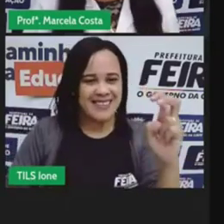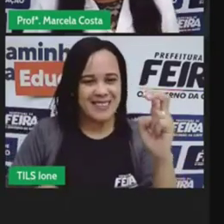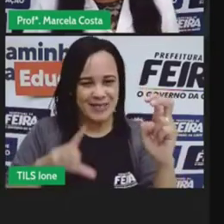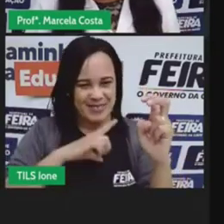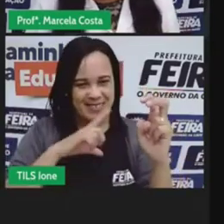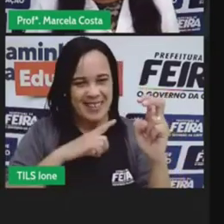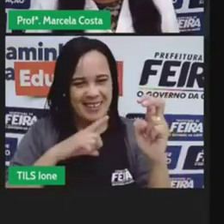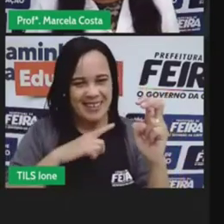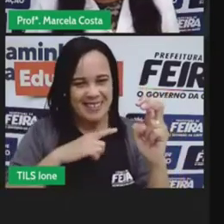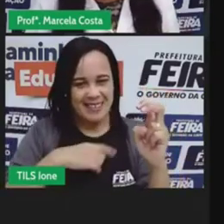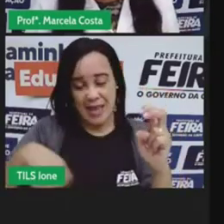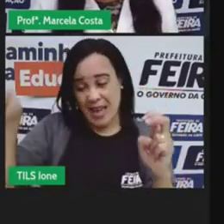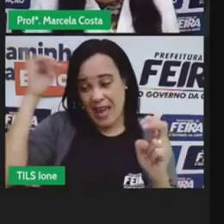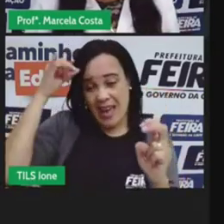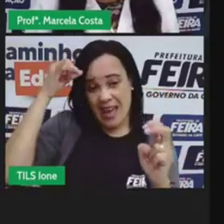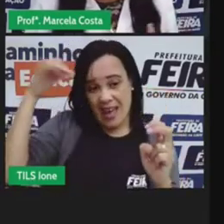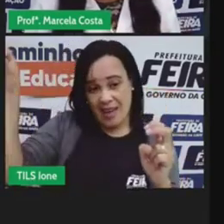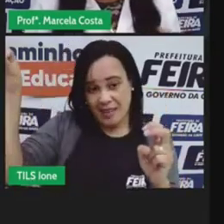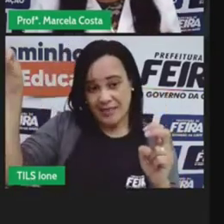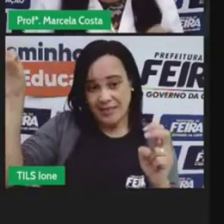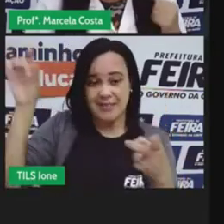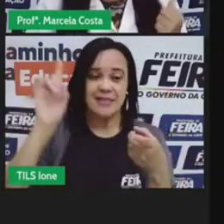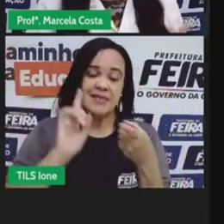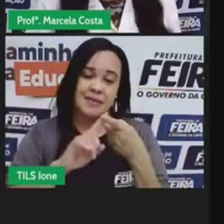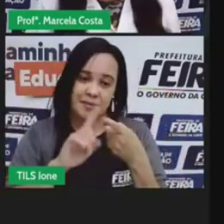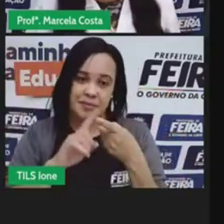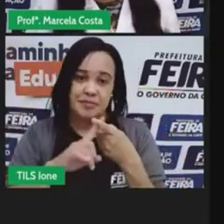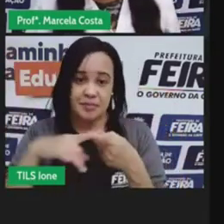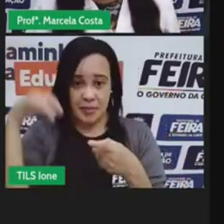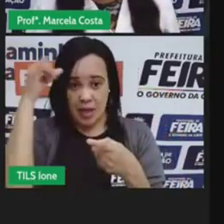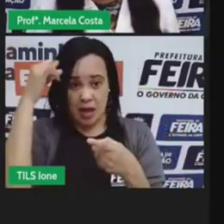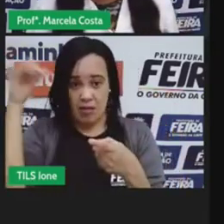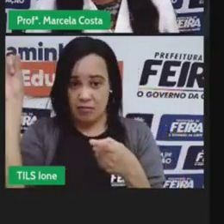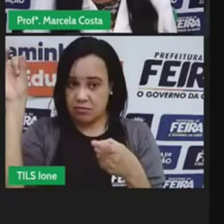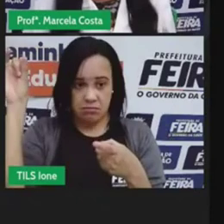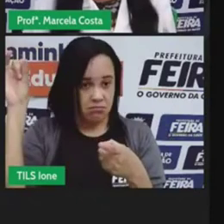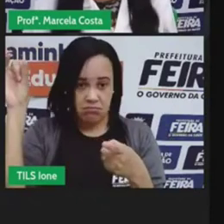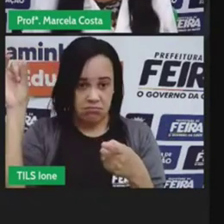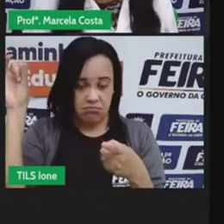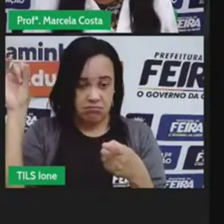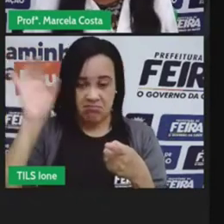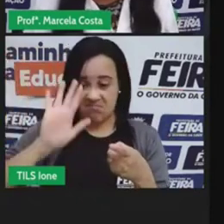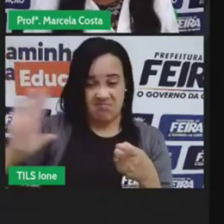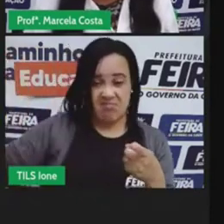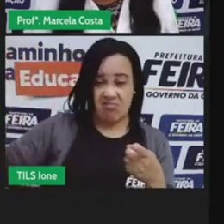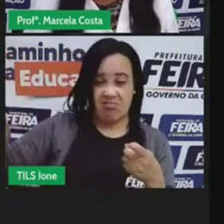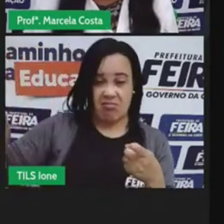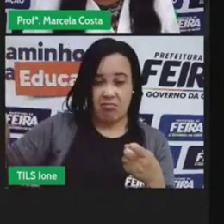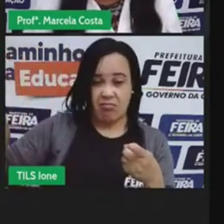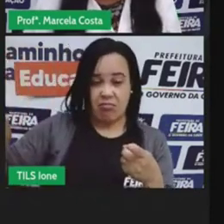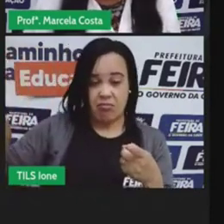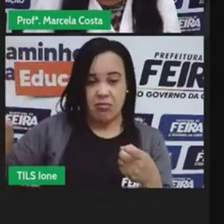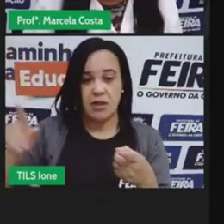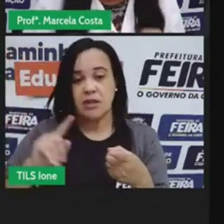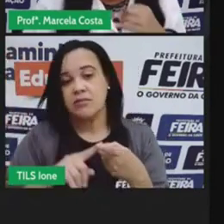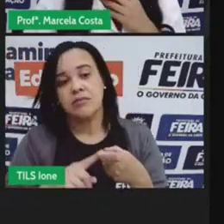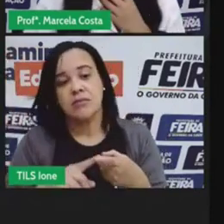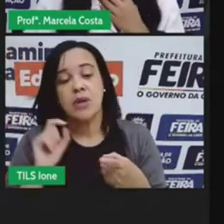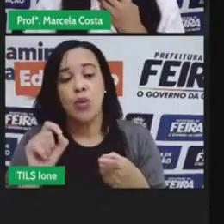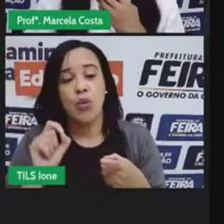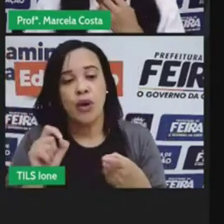é o recusar um dos primeiros é recusar o que é isso é